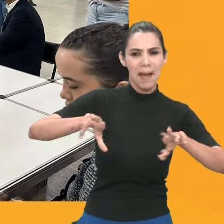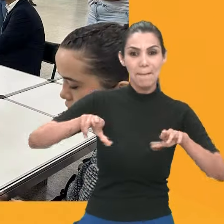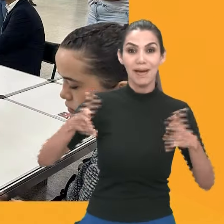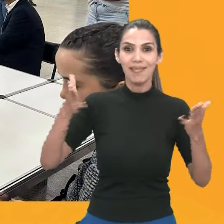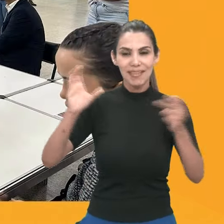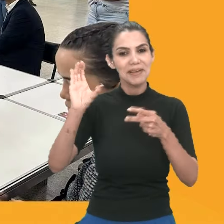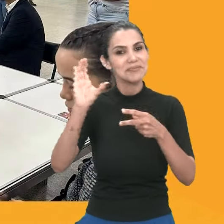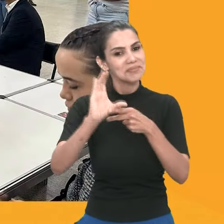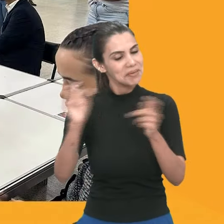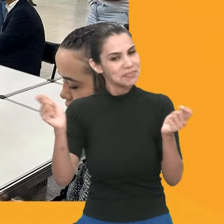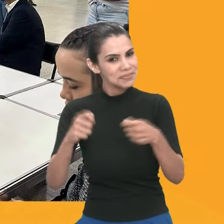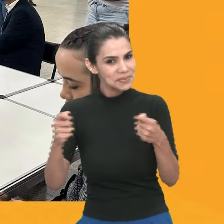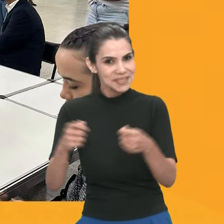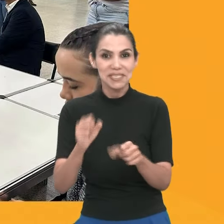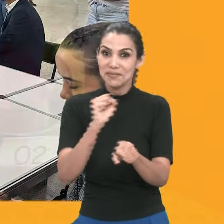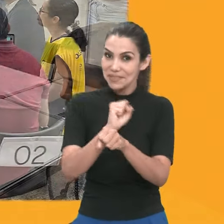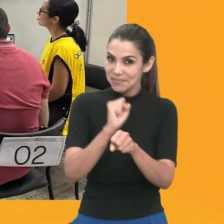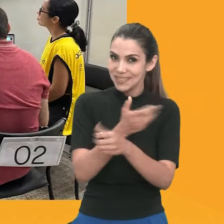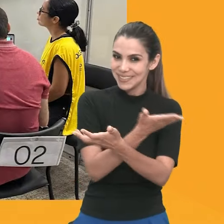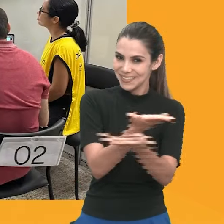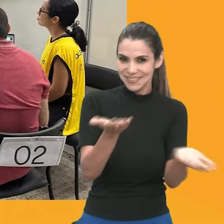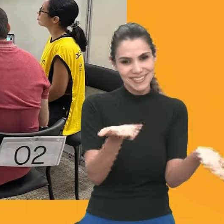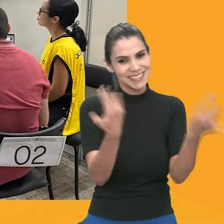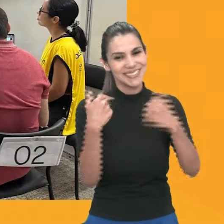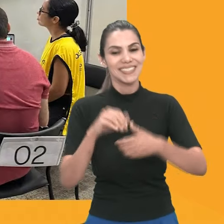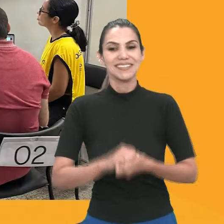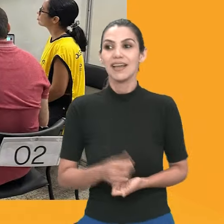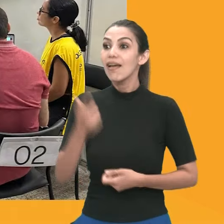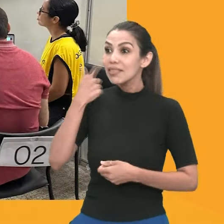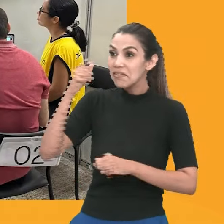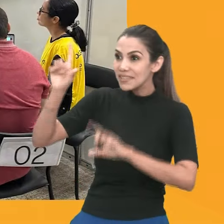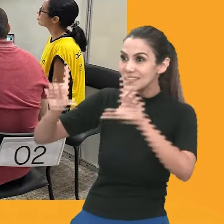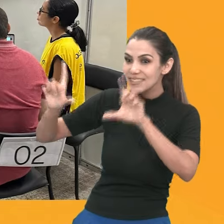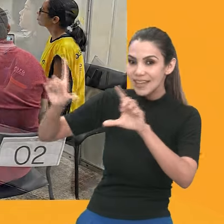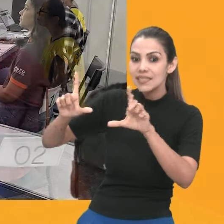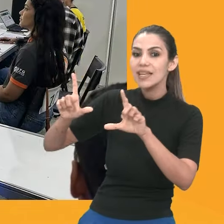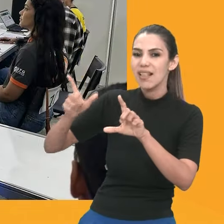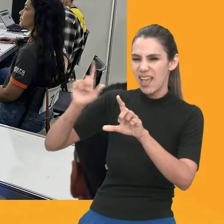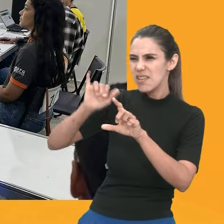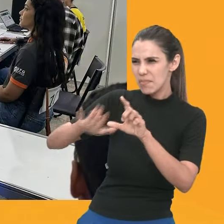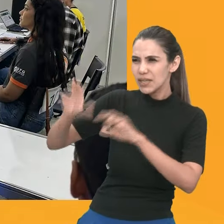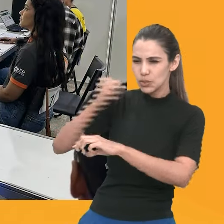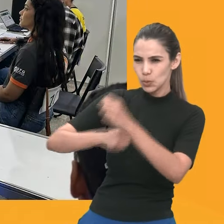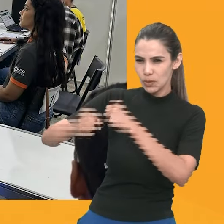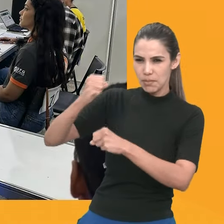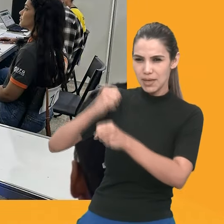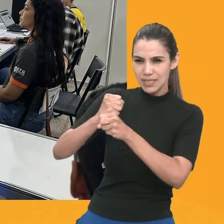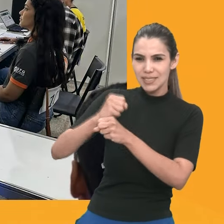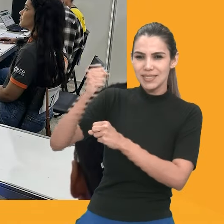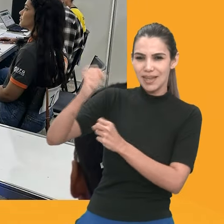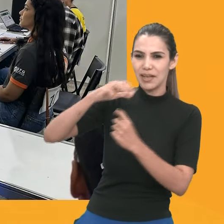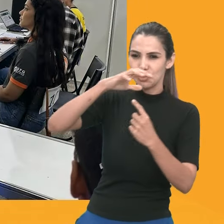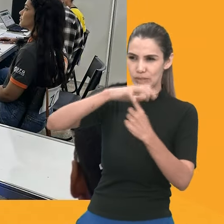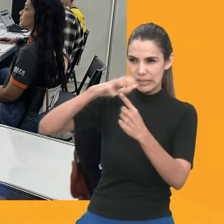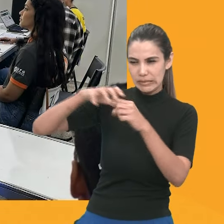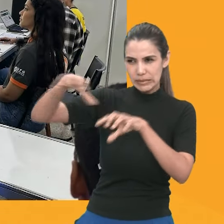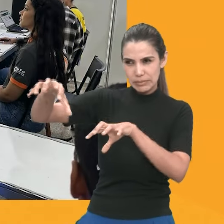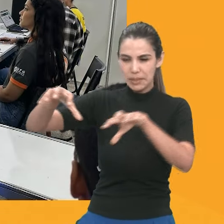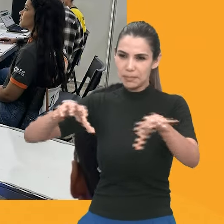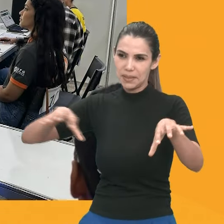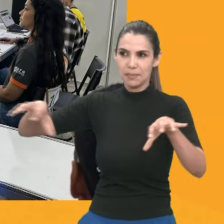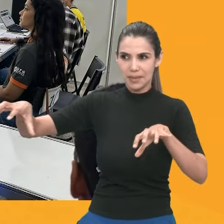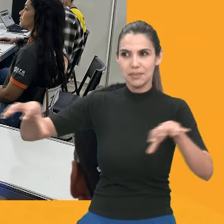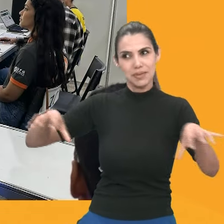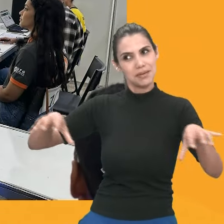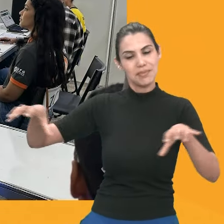Então, tudo isso está lá, esperando vocês. Olha lá as telas. Essas aí são imagens do ano passado, quando os estandes ainda eram divididinhos e tal.